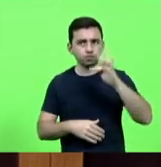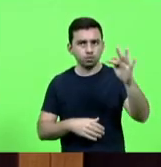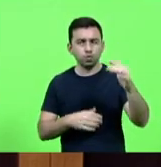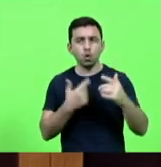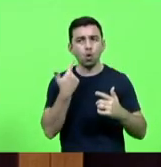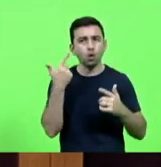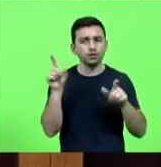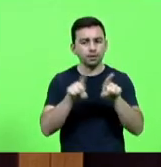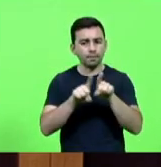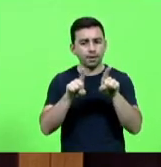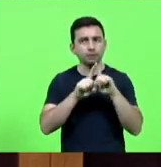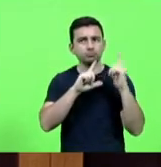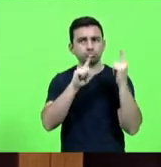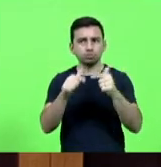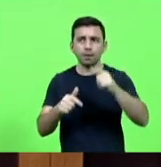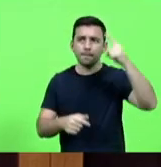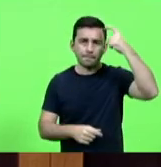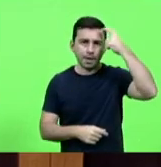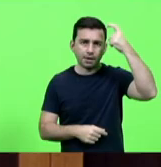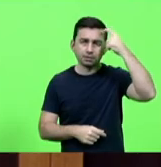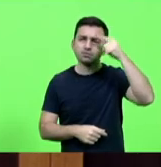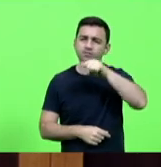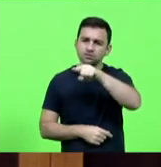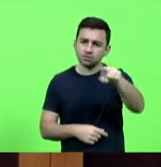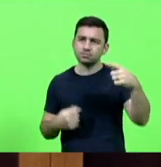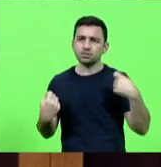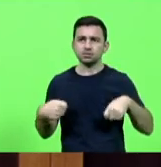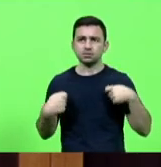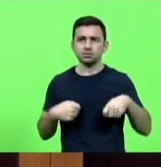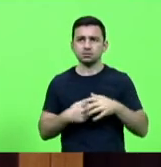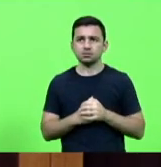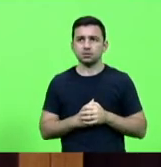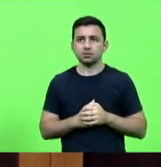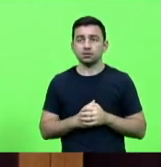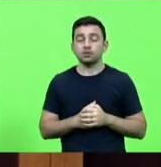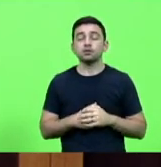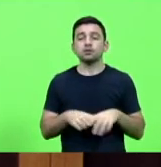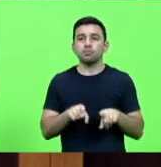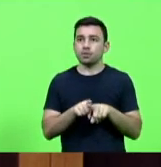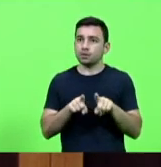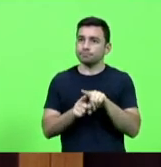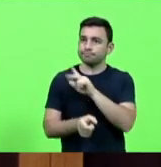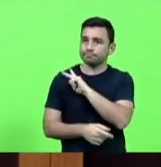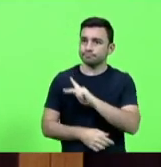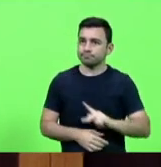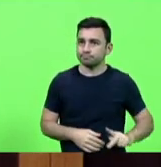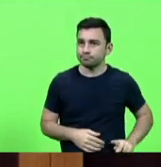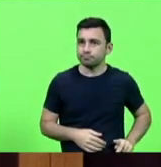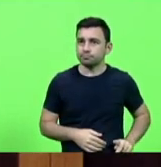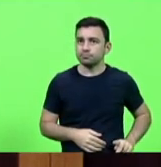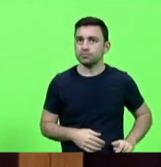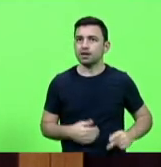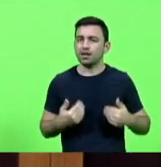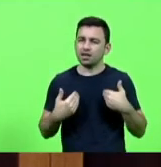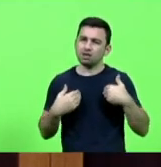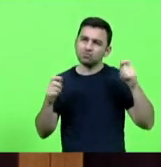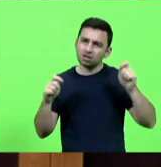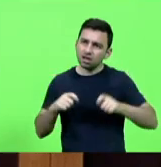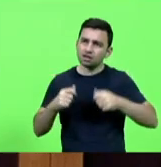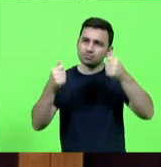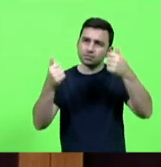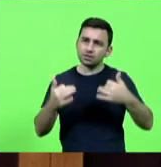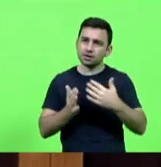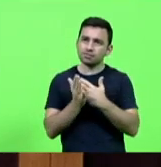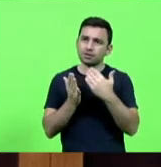pensem nisso por favor por outro lado senhor presidente eu até me estenderia mais mas eu não tinha